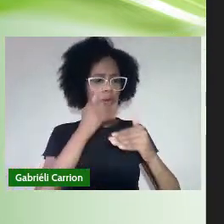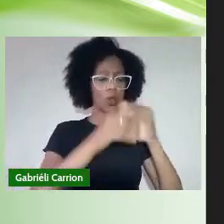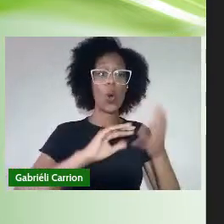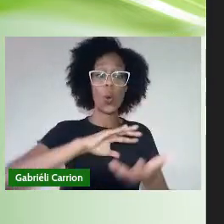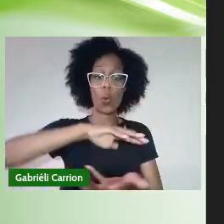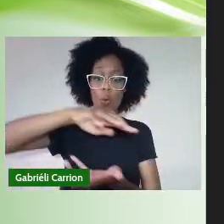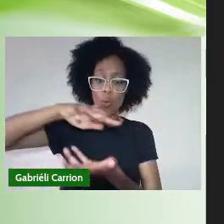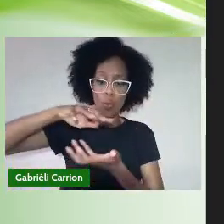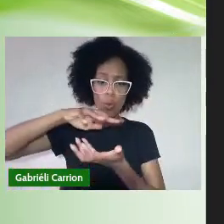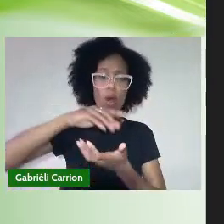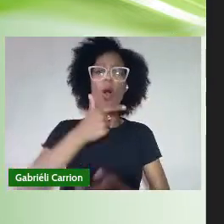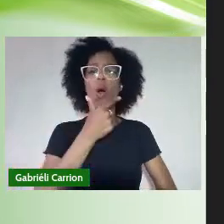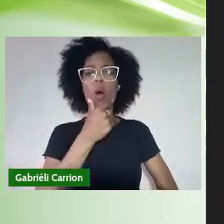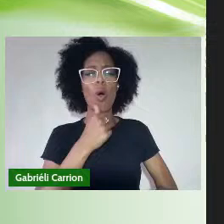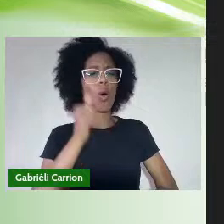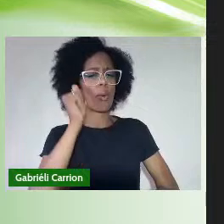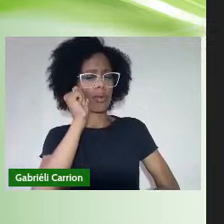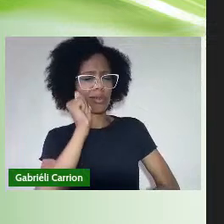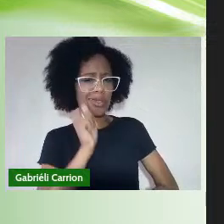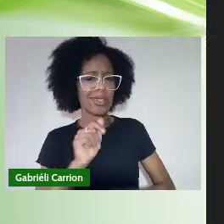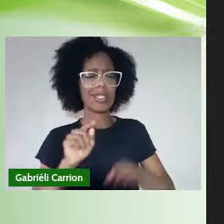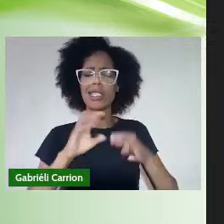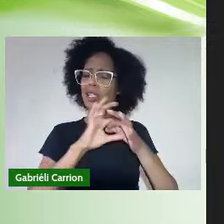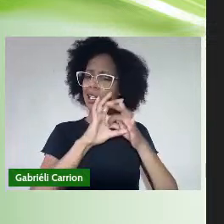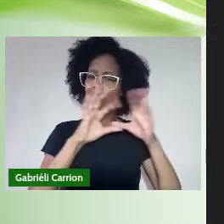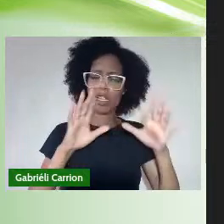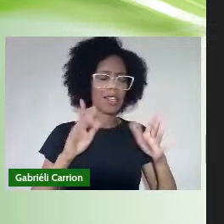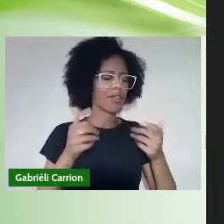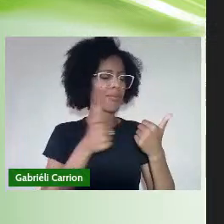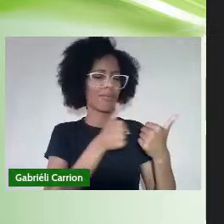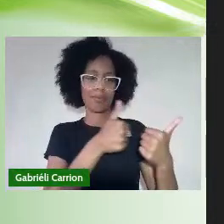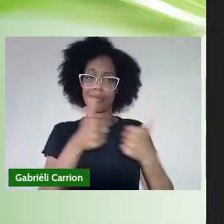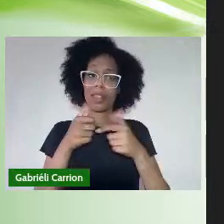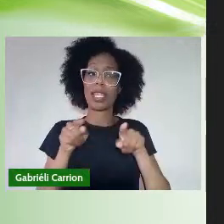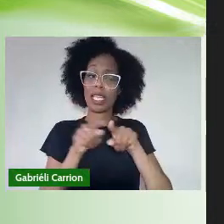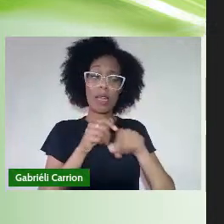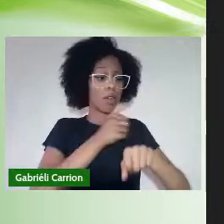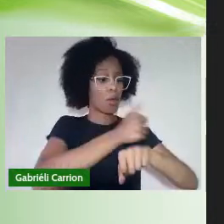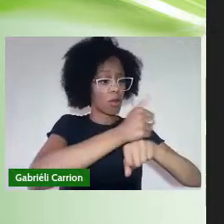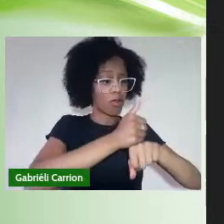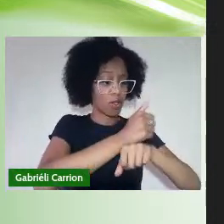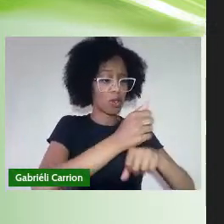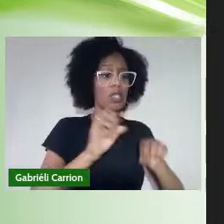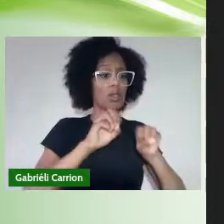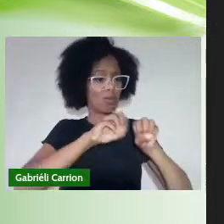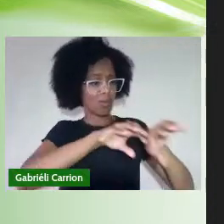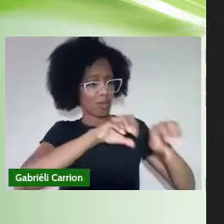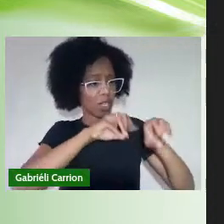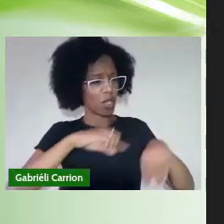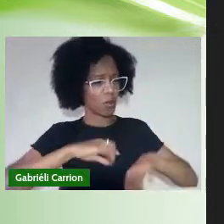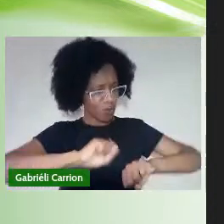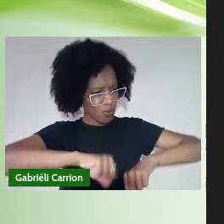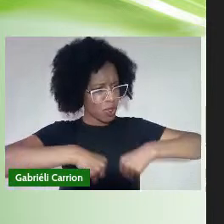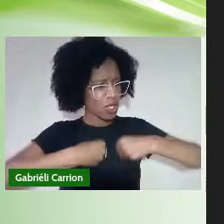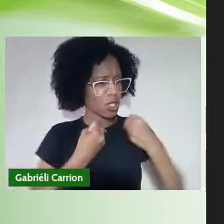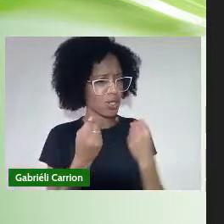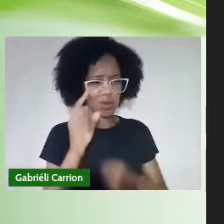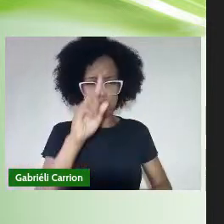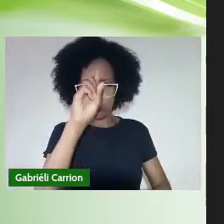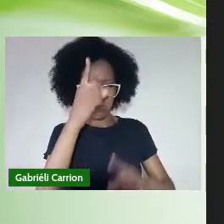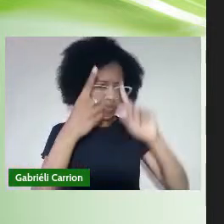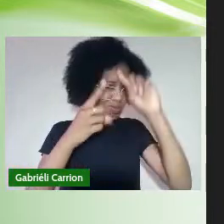homens e mulheres sejam livres e realizados Na profissão de educador Procurarei enfrentar os desafios com criatividade